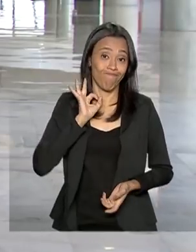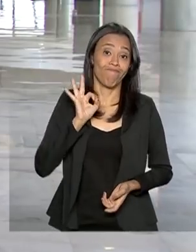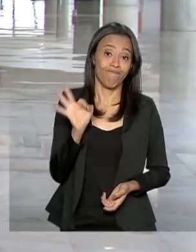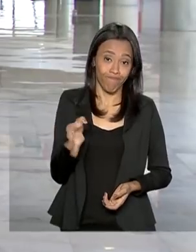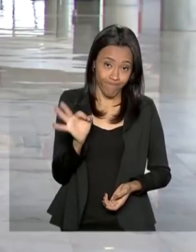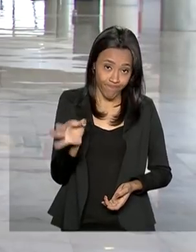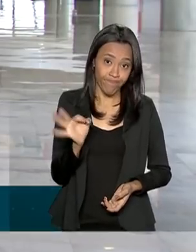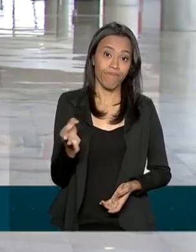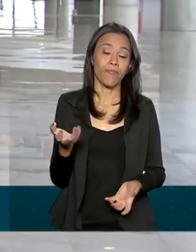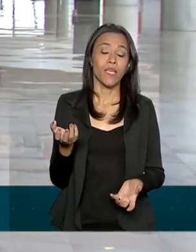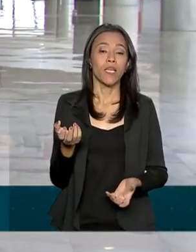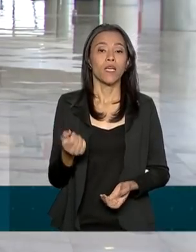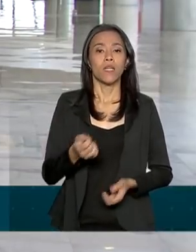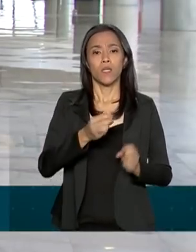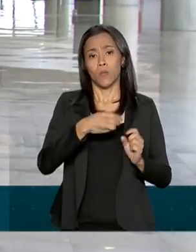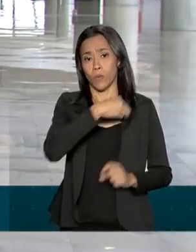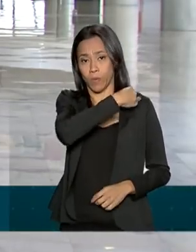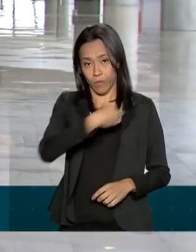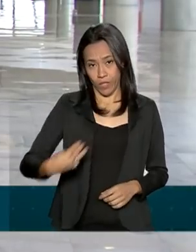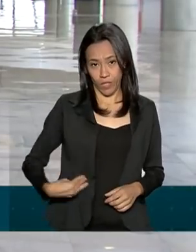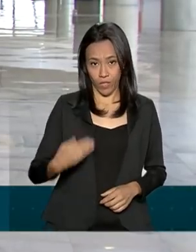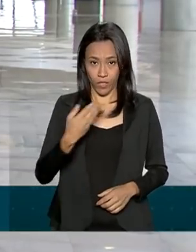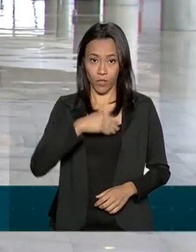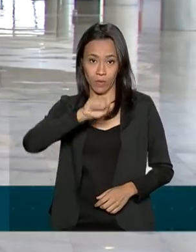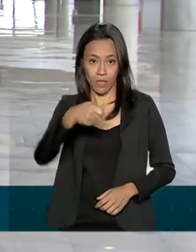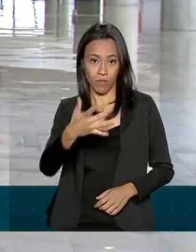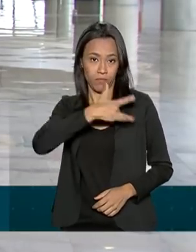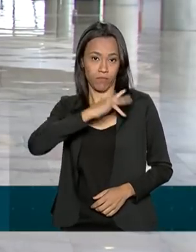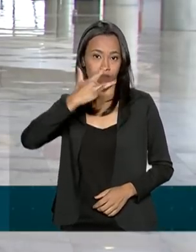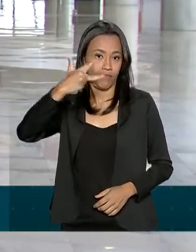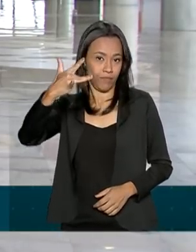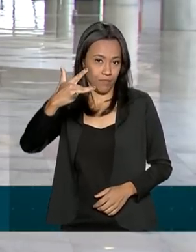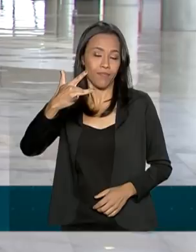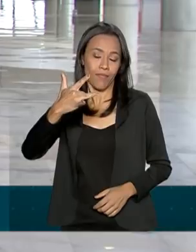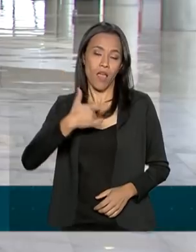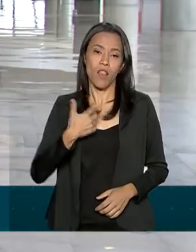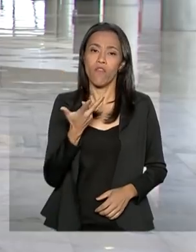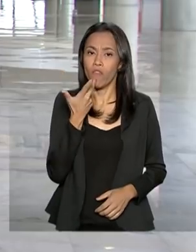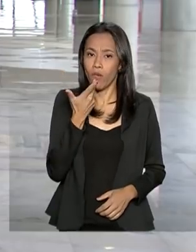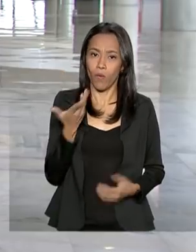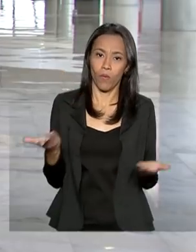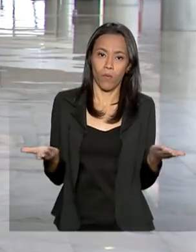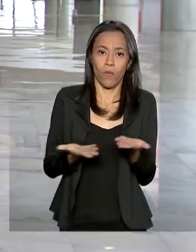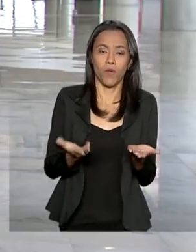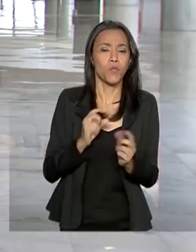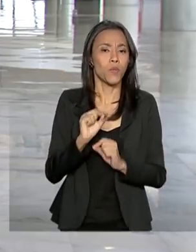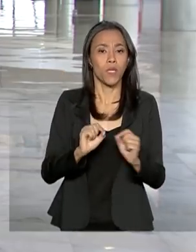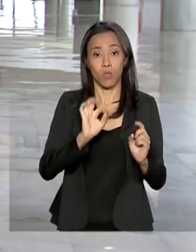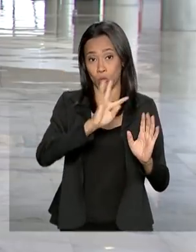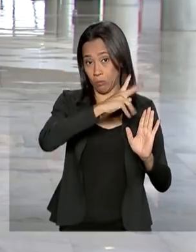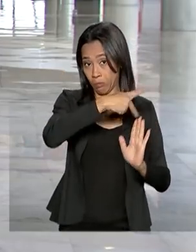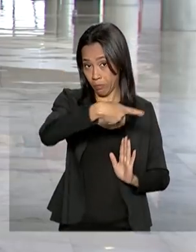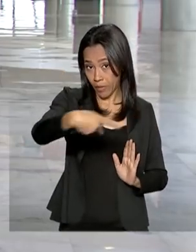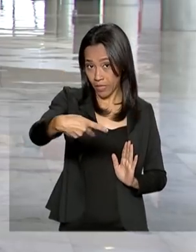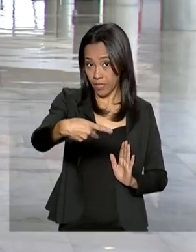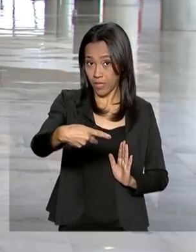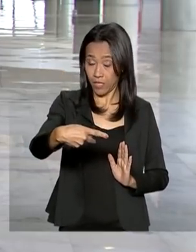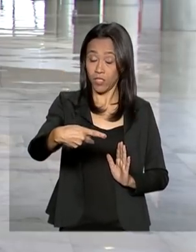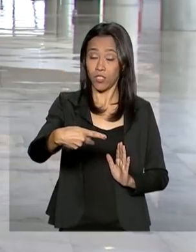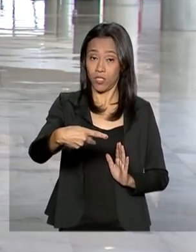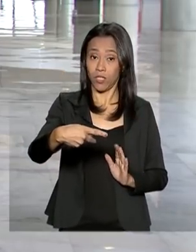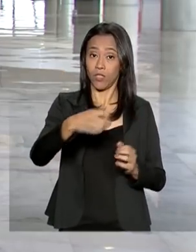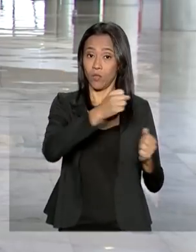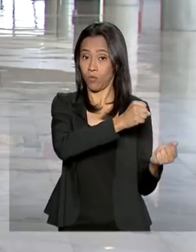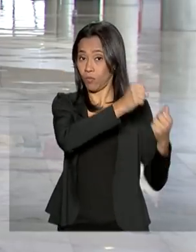mesmo. E o ministro-chefe da Casa Civil, Onyx Lorenzoni, afirmou hoje que os presidentes dos três